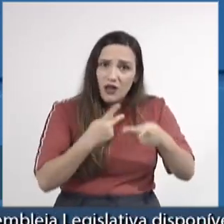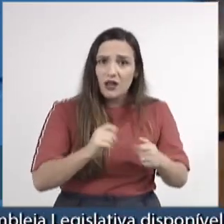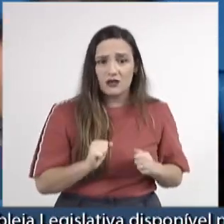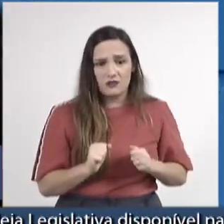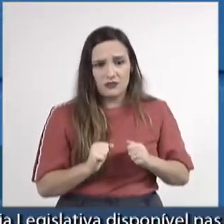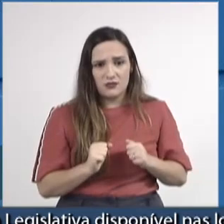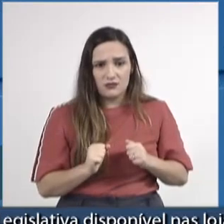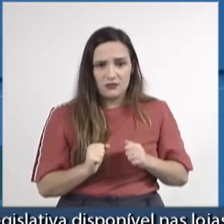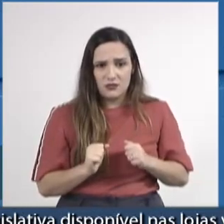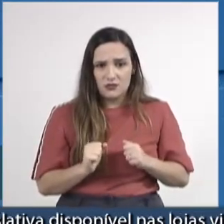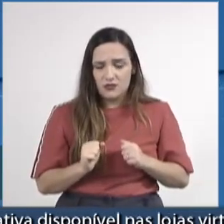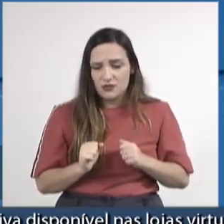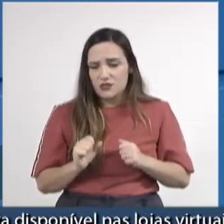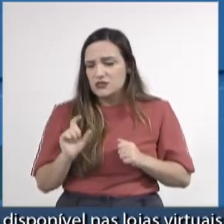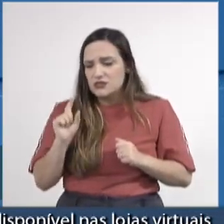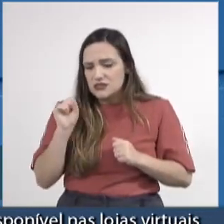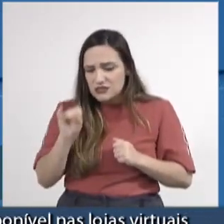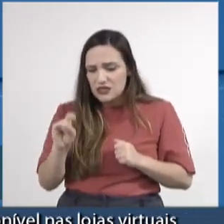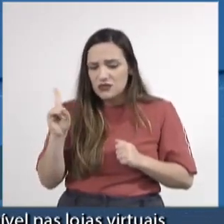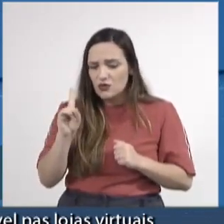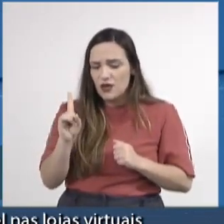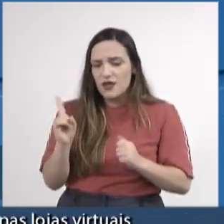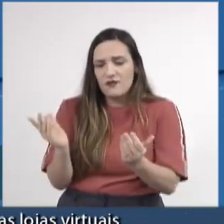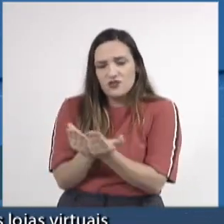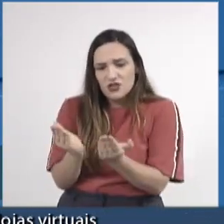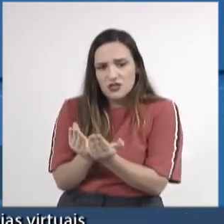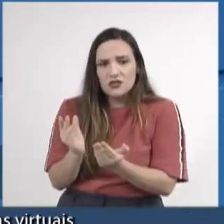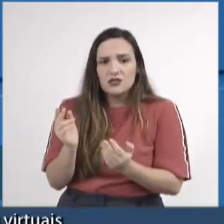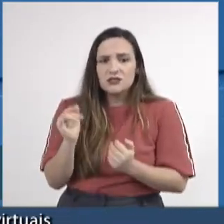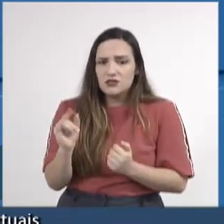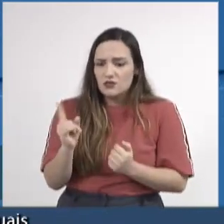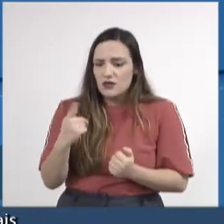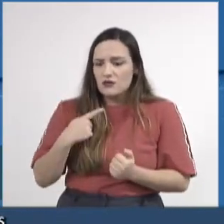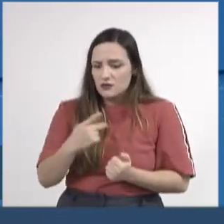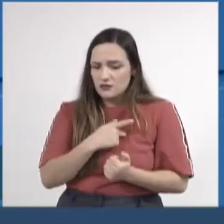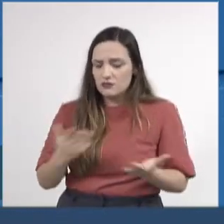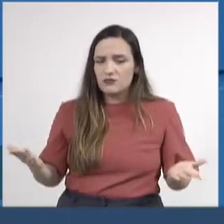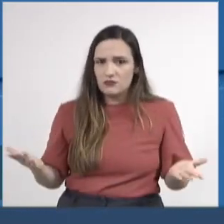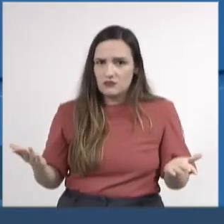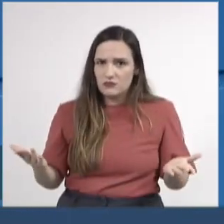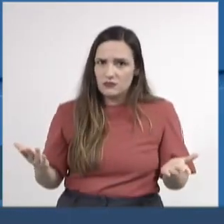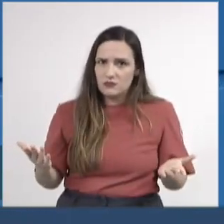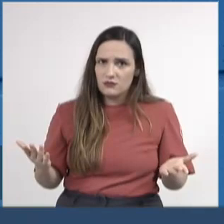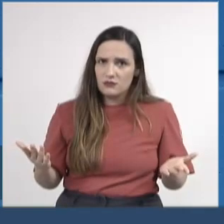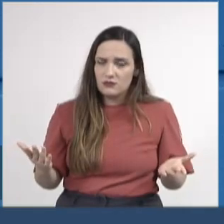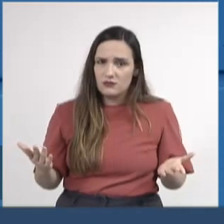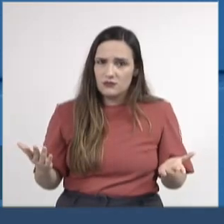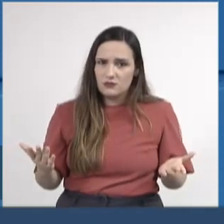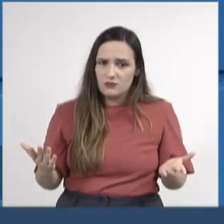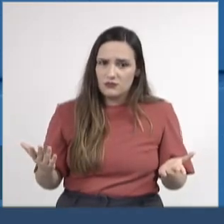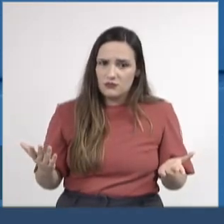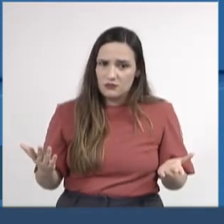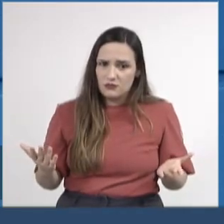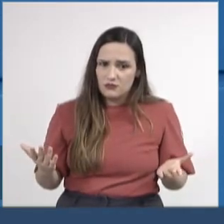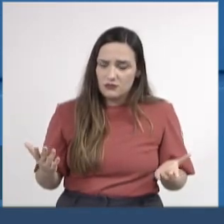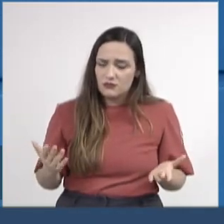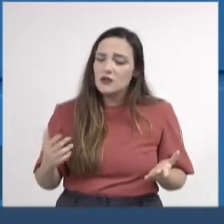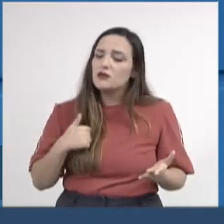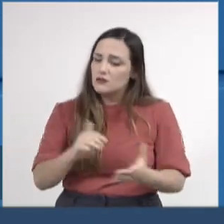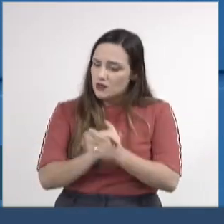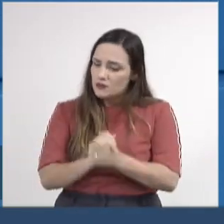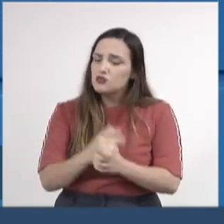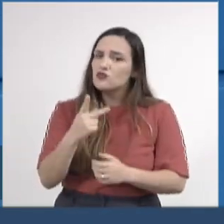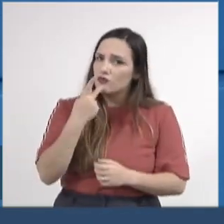só a pessoa que não é evangélica, não é pastor, não é verdade? Então, eu parabenizo pela fala que o senhor